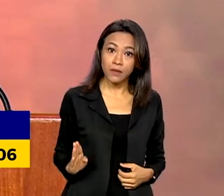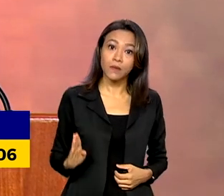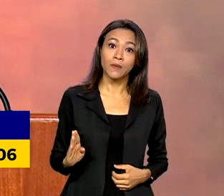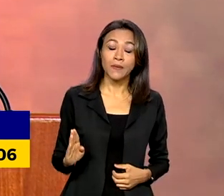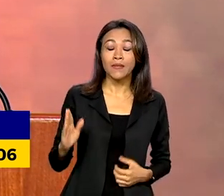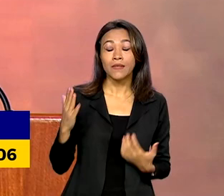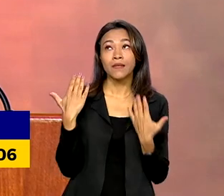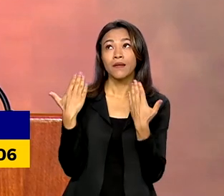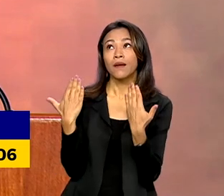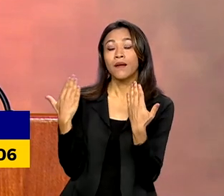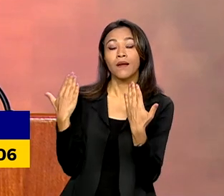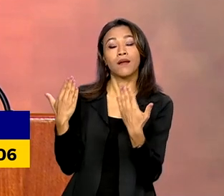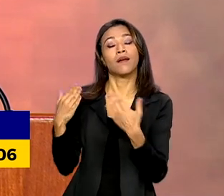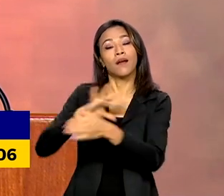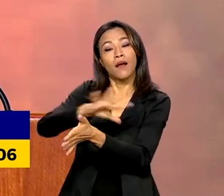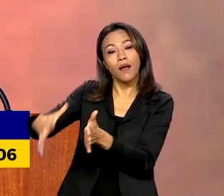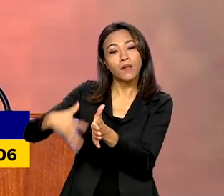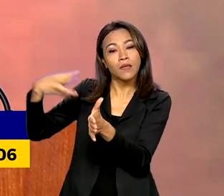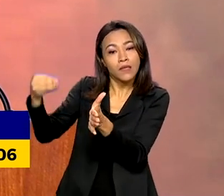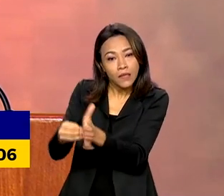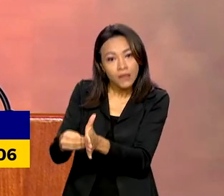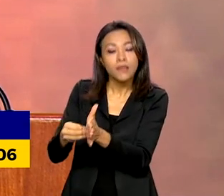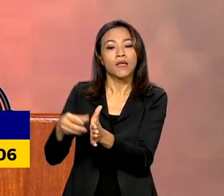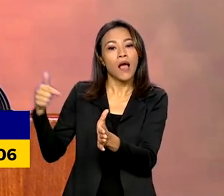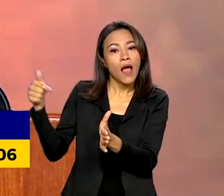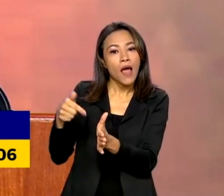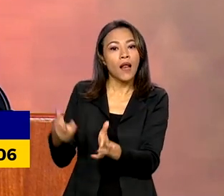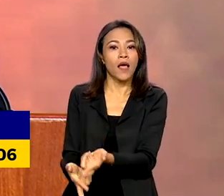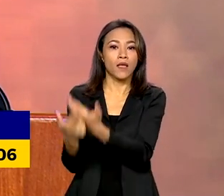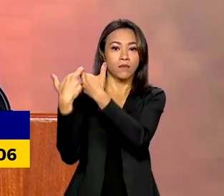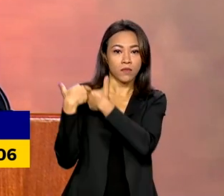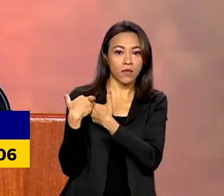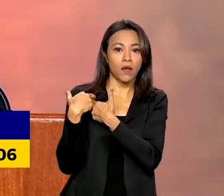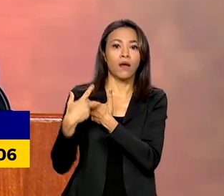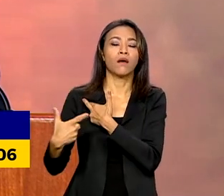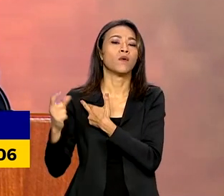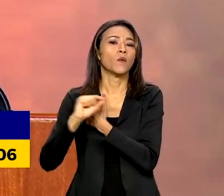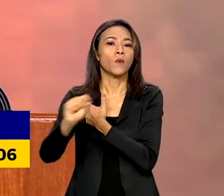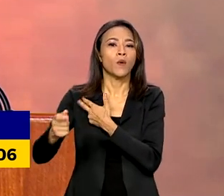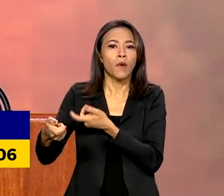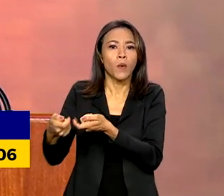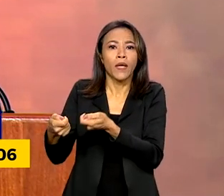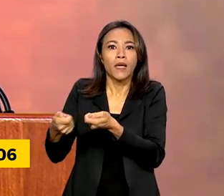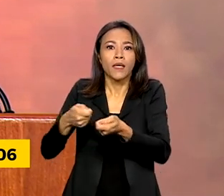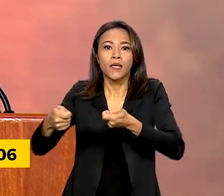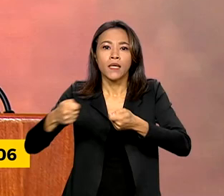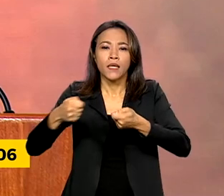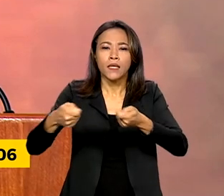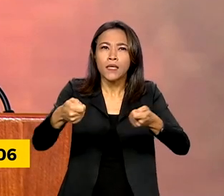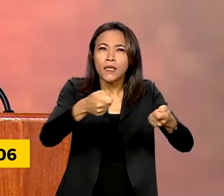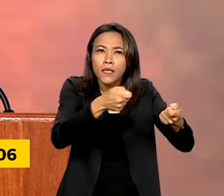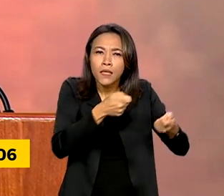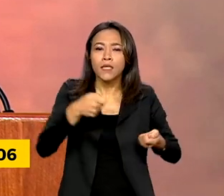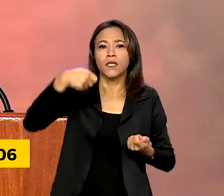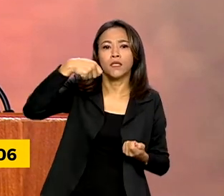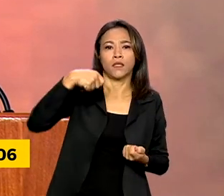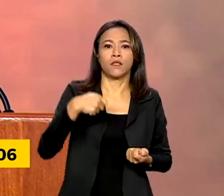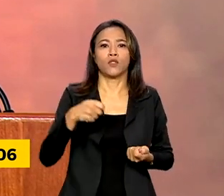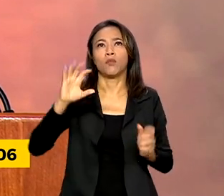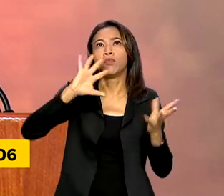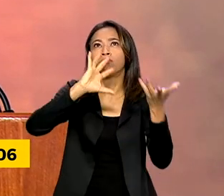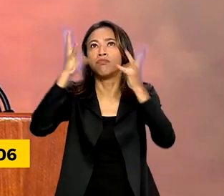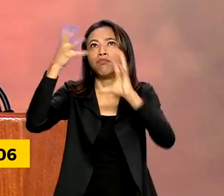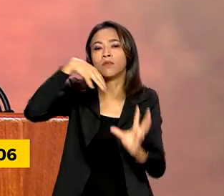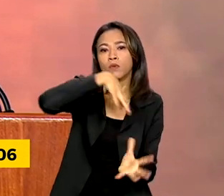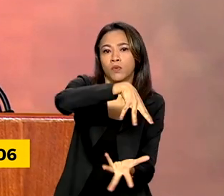amazônica, é em grande parte responsável pelo equilíbrio climático do planeta. Por isso, impedir